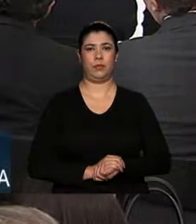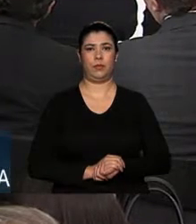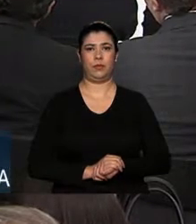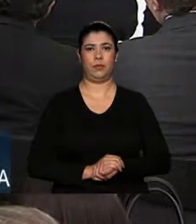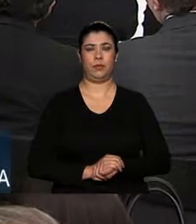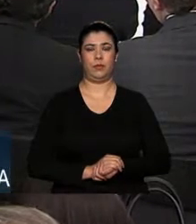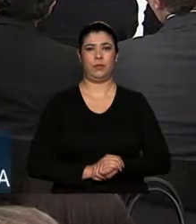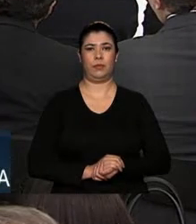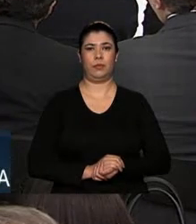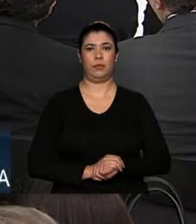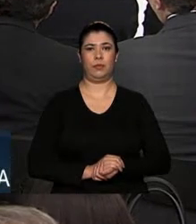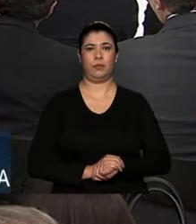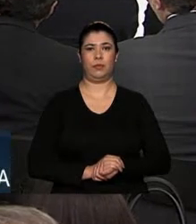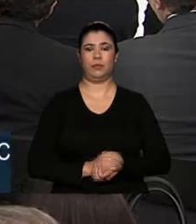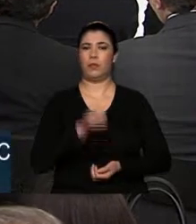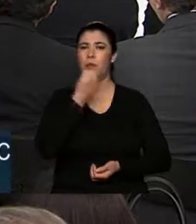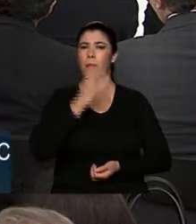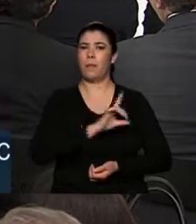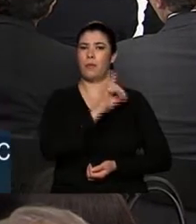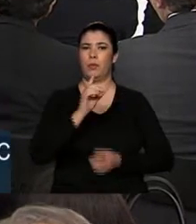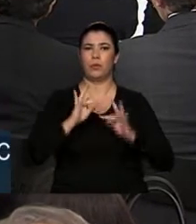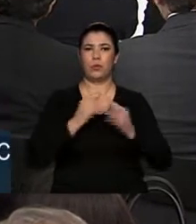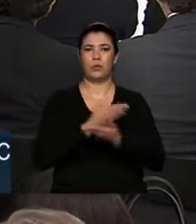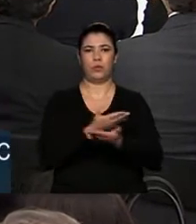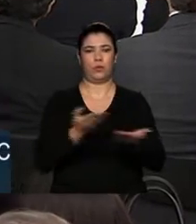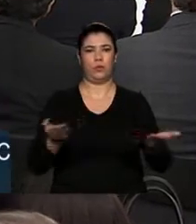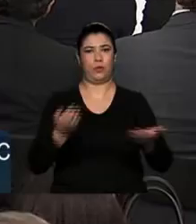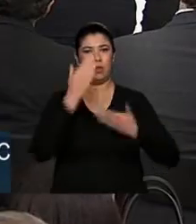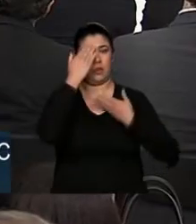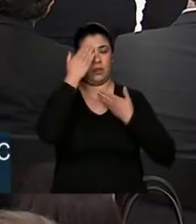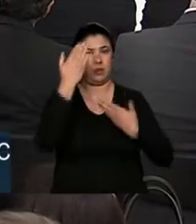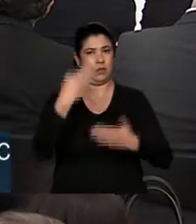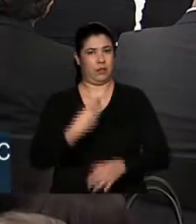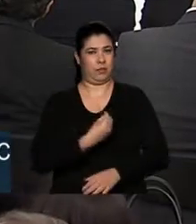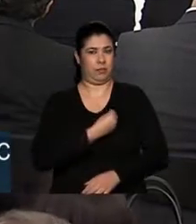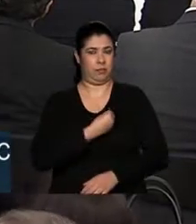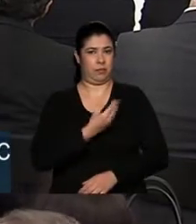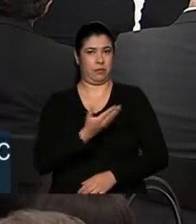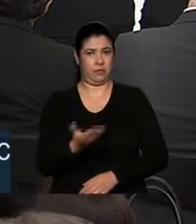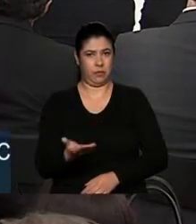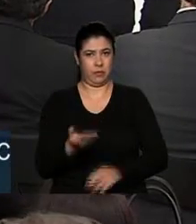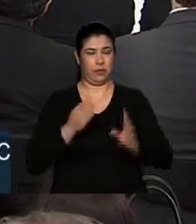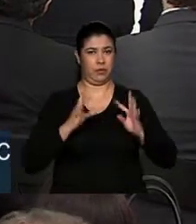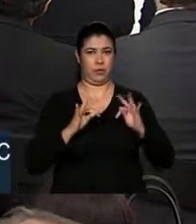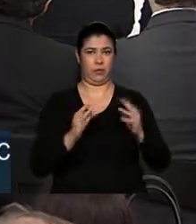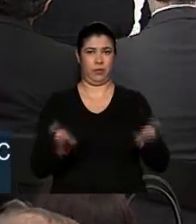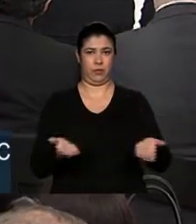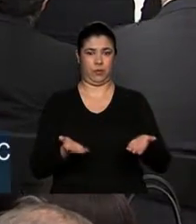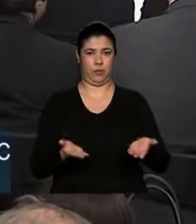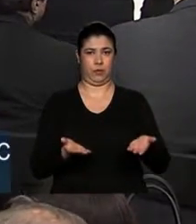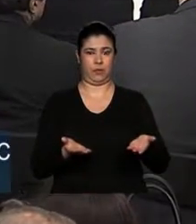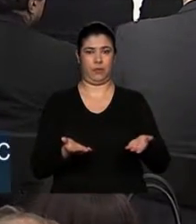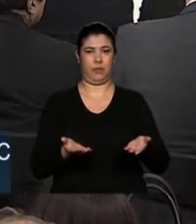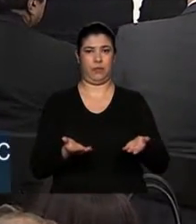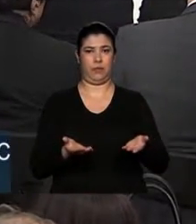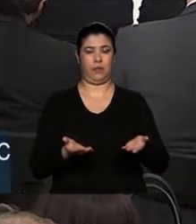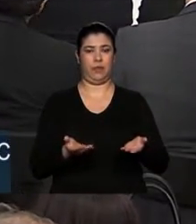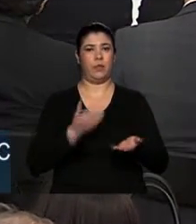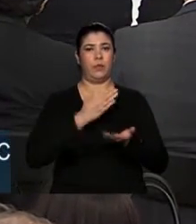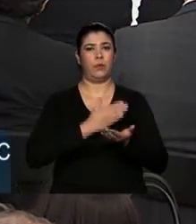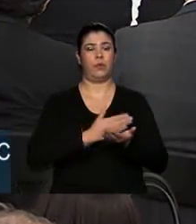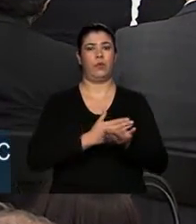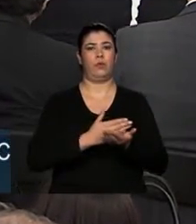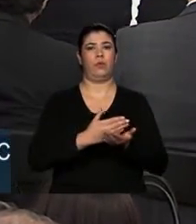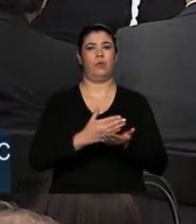Bom dia a todos. Agradeço a presença de todos aqui. E para dar